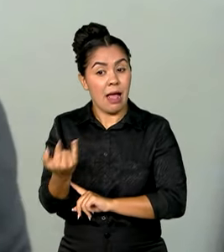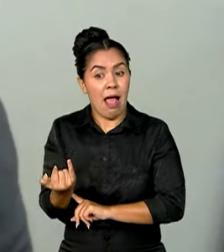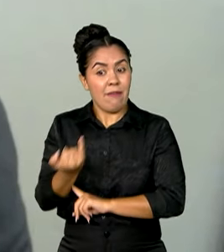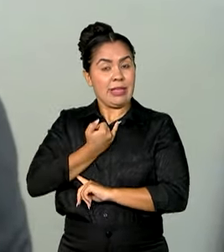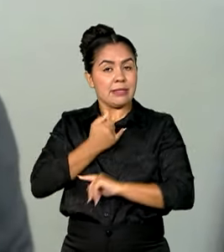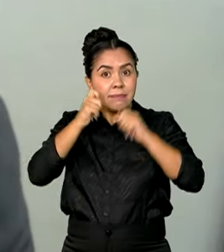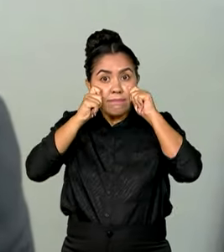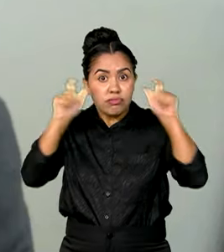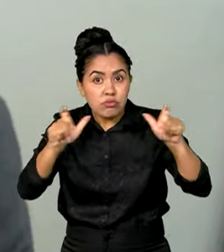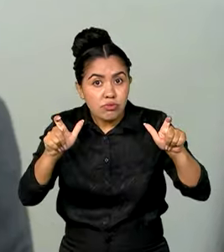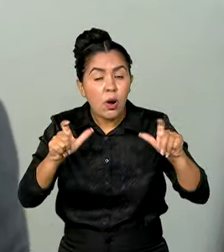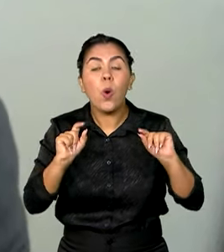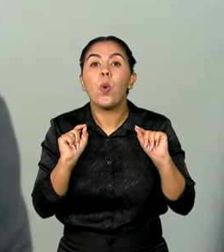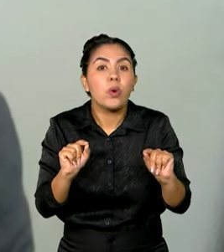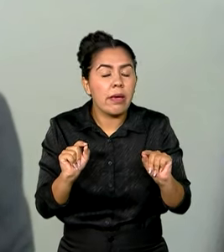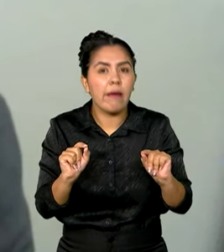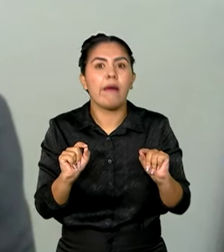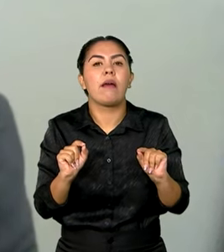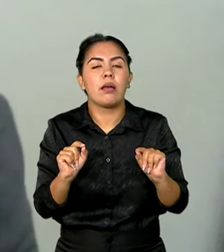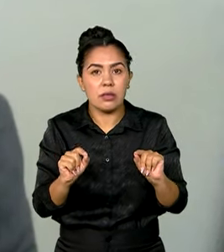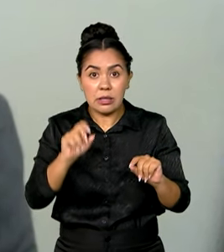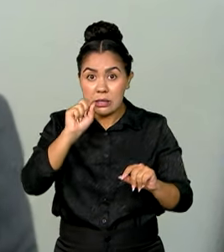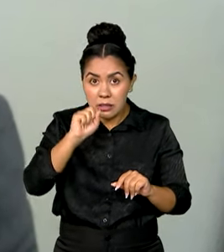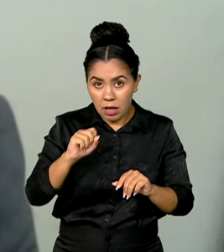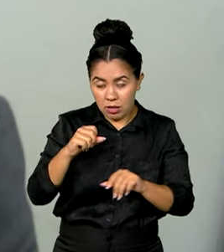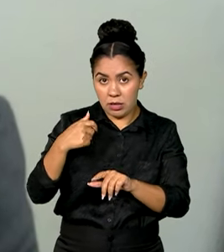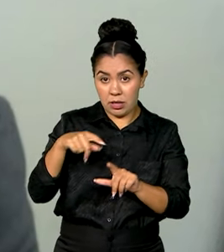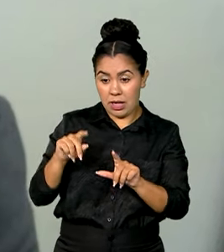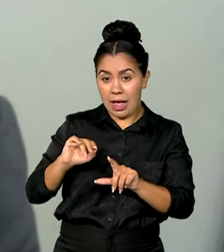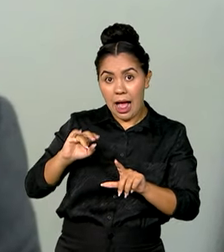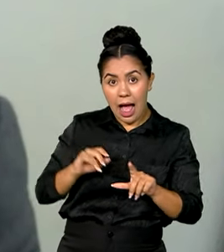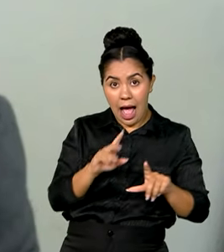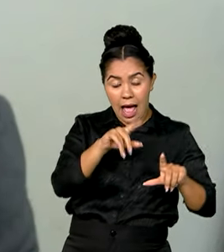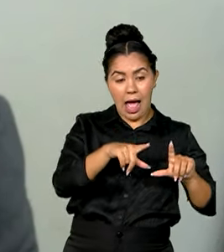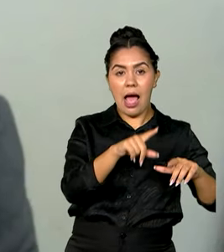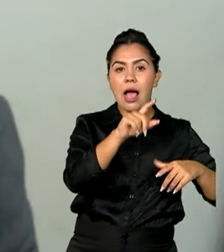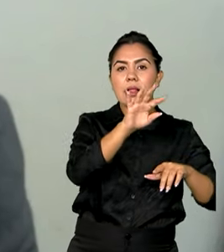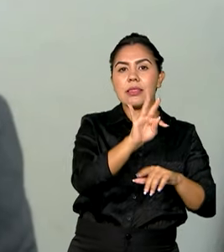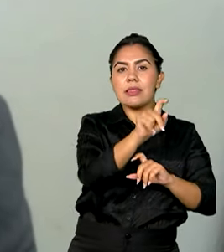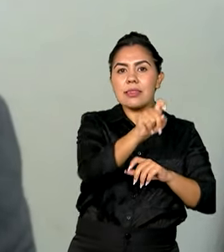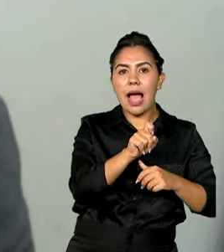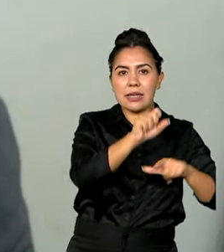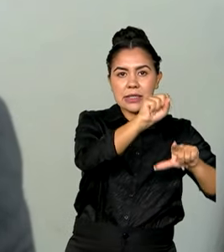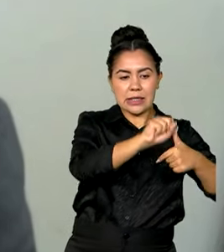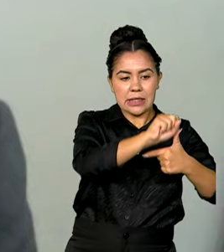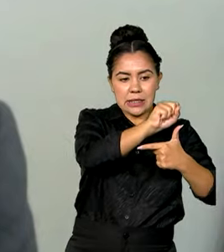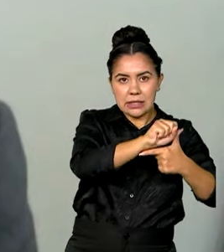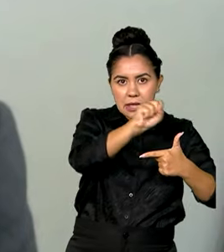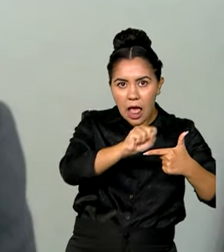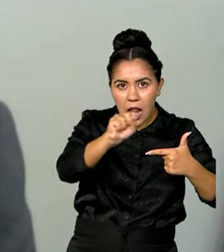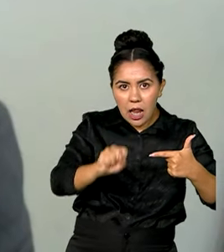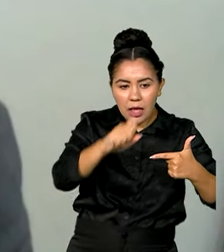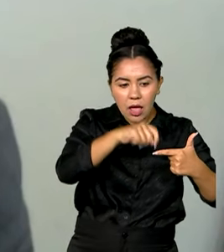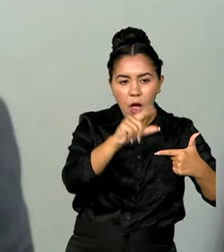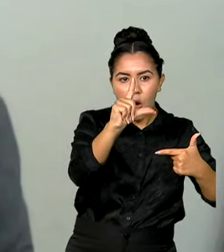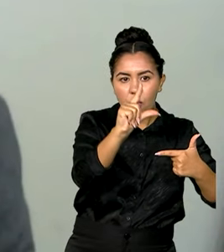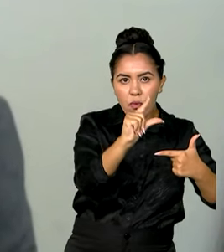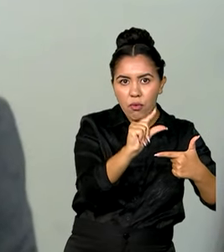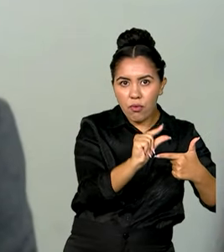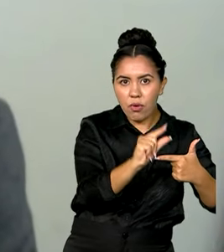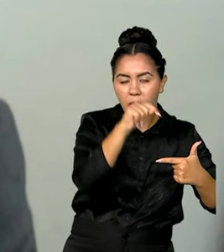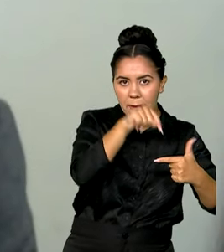a partir do momento em que, depois de reduzir a taxa Selic de agosto até abril desse ano,